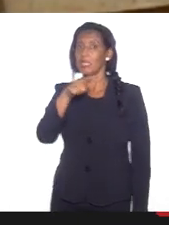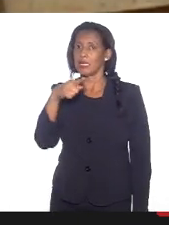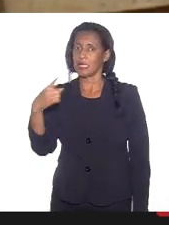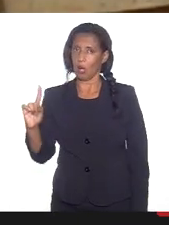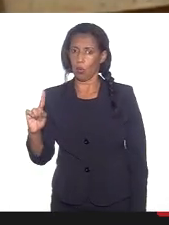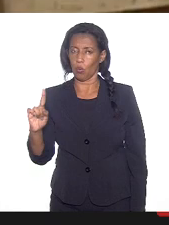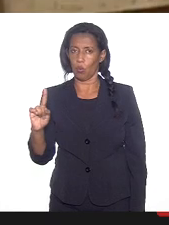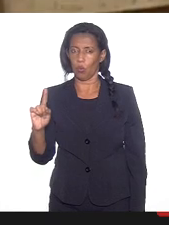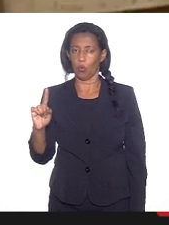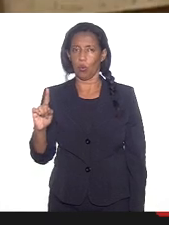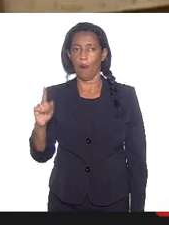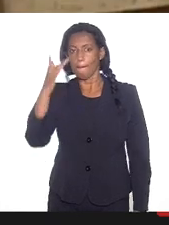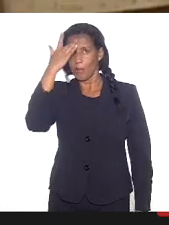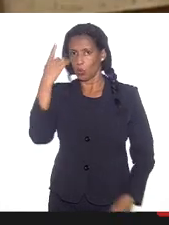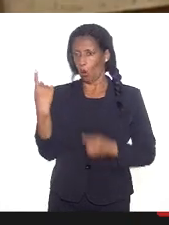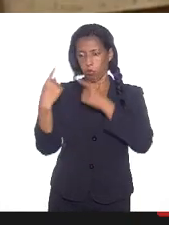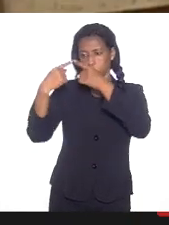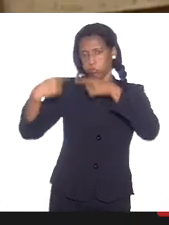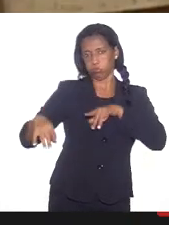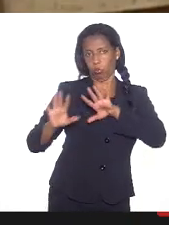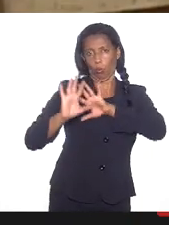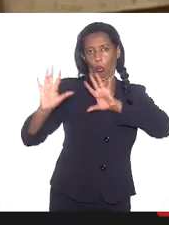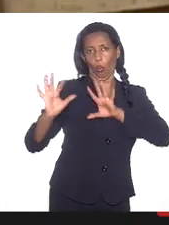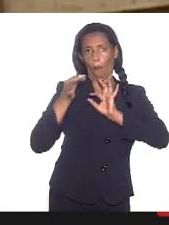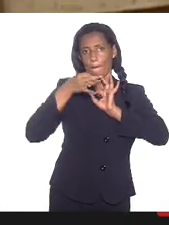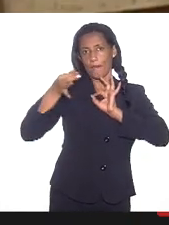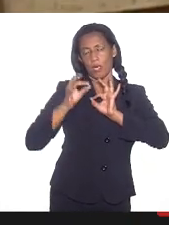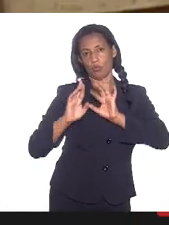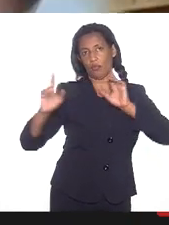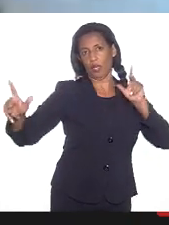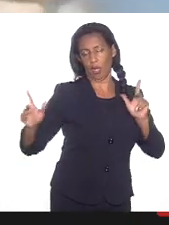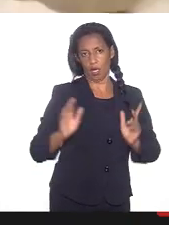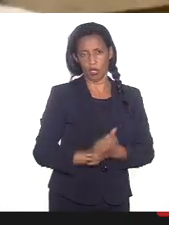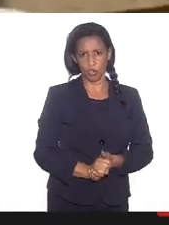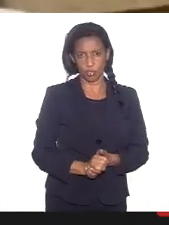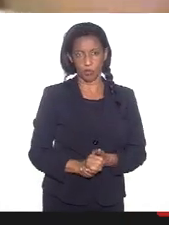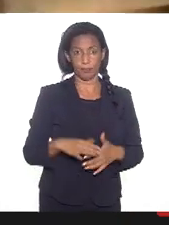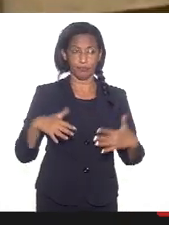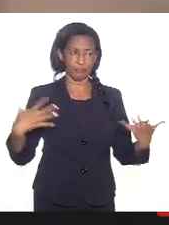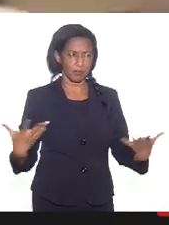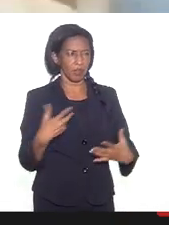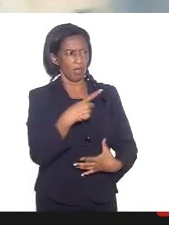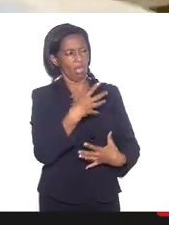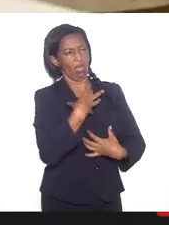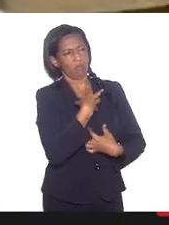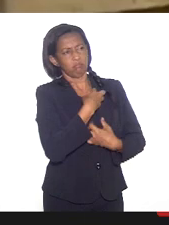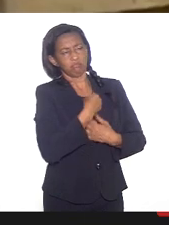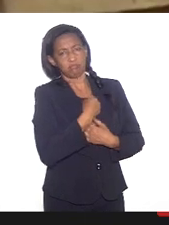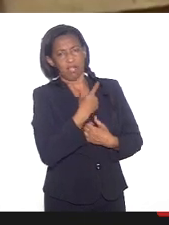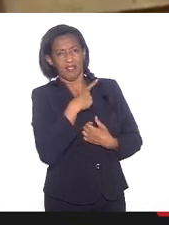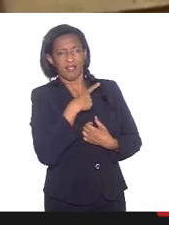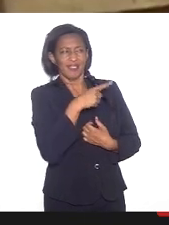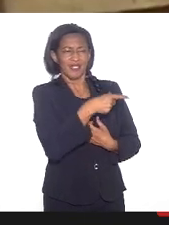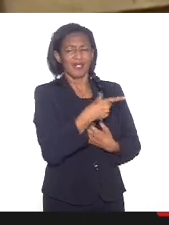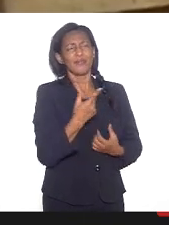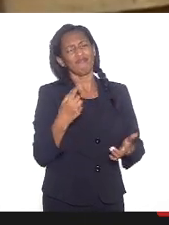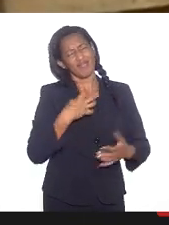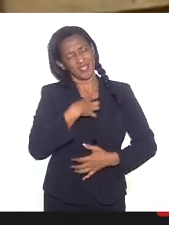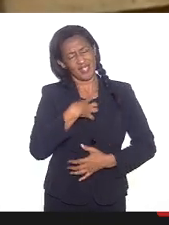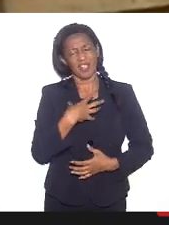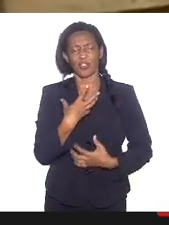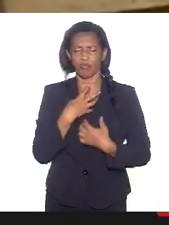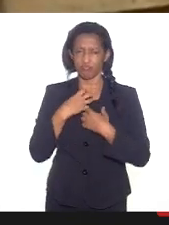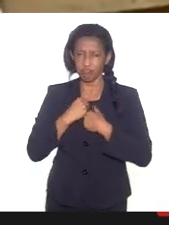acho que a mágoa que a mãe Nilce se... Porque no final fica uma grande mágoa, realmente,